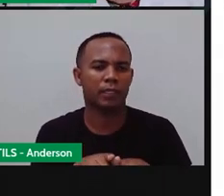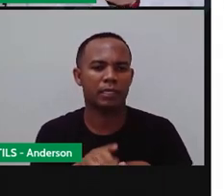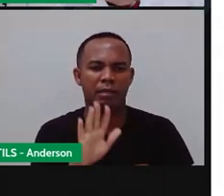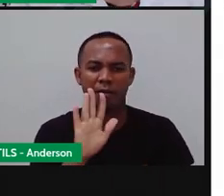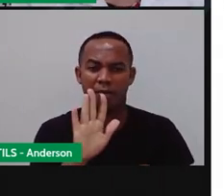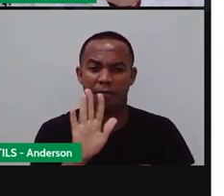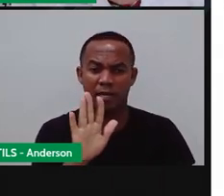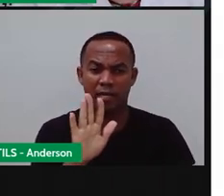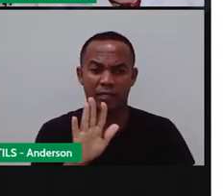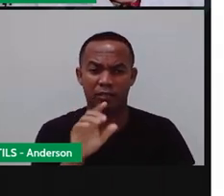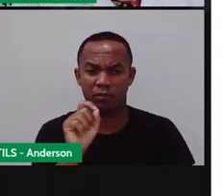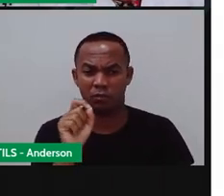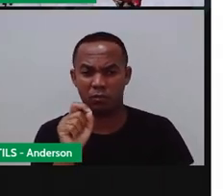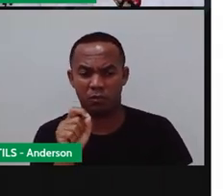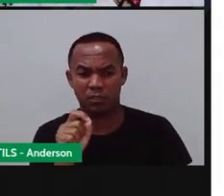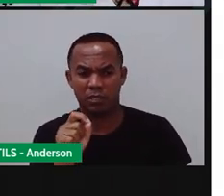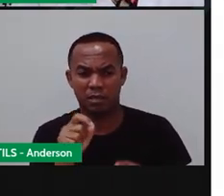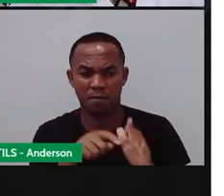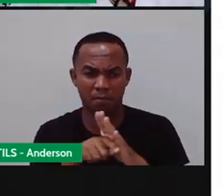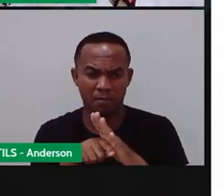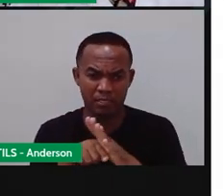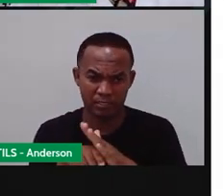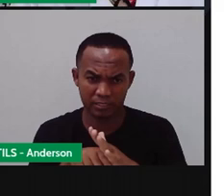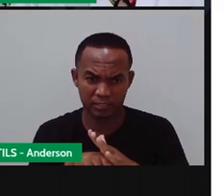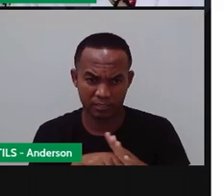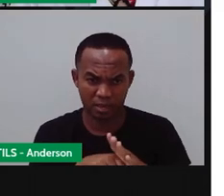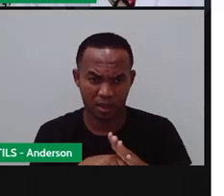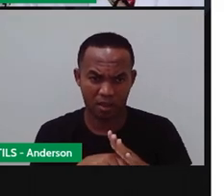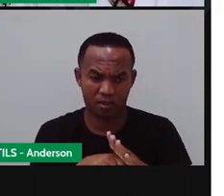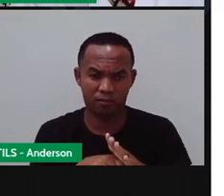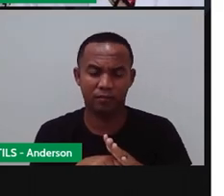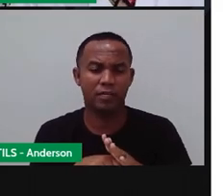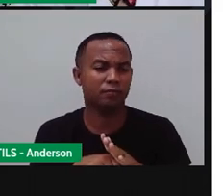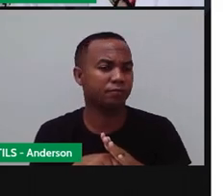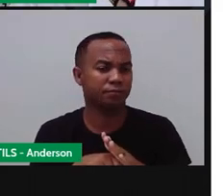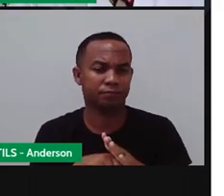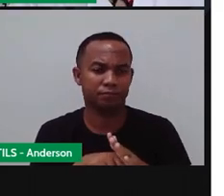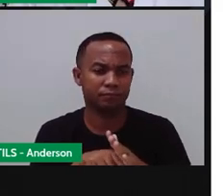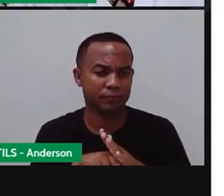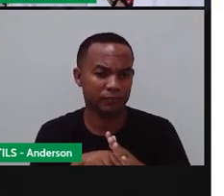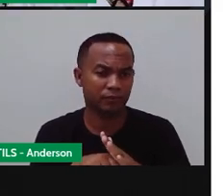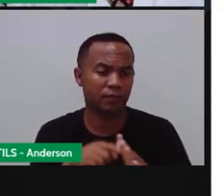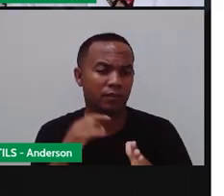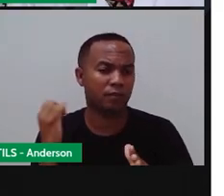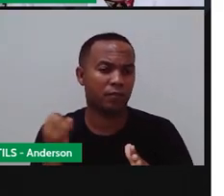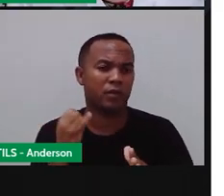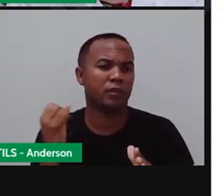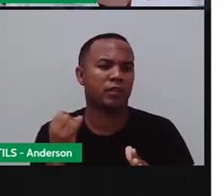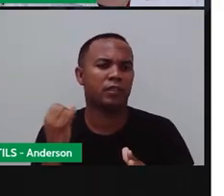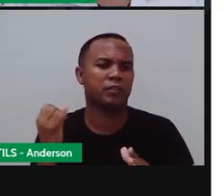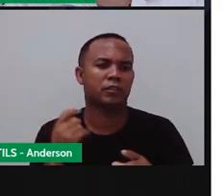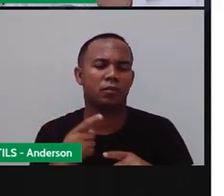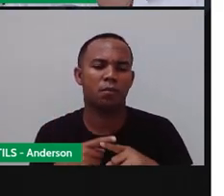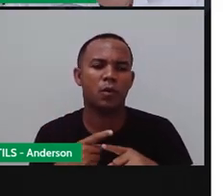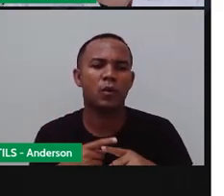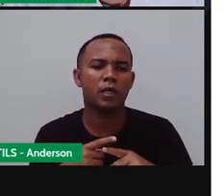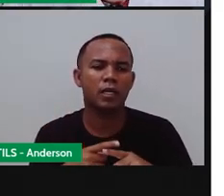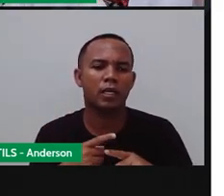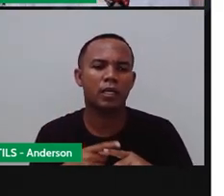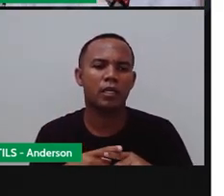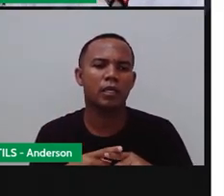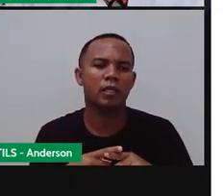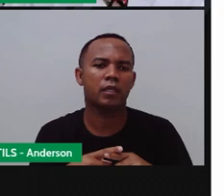impede ninguém de pesquisar. Impede, Anderson, alguém de pesquisar? Não impede, né? Porque é educação.